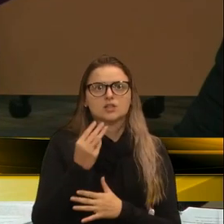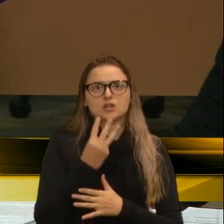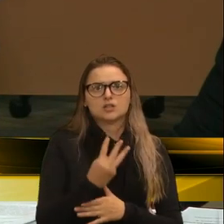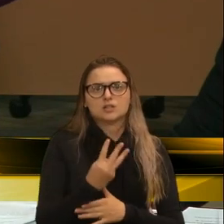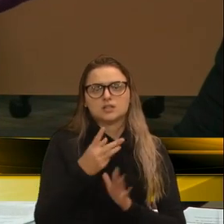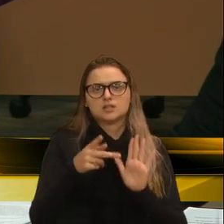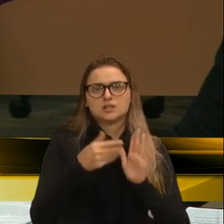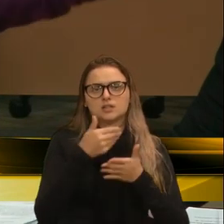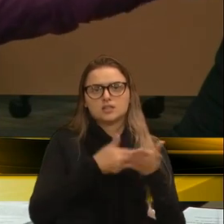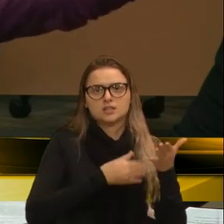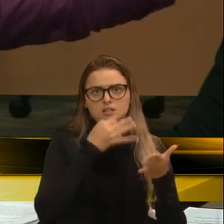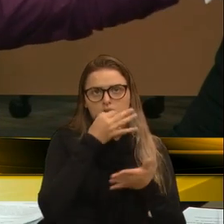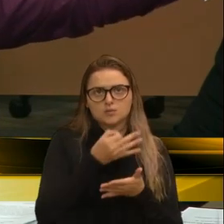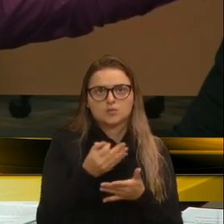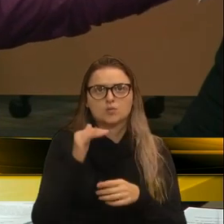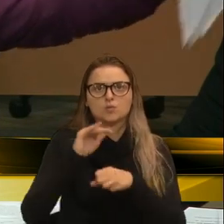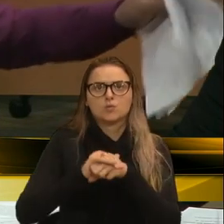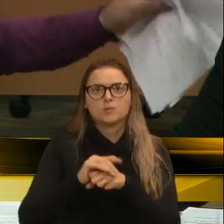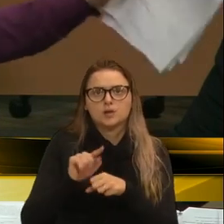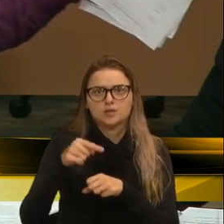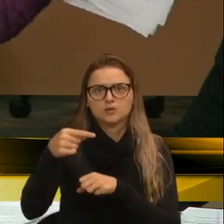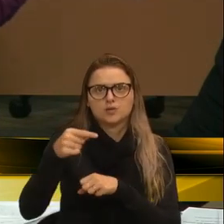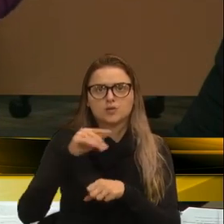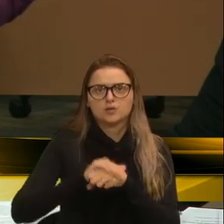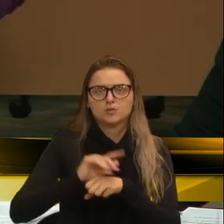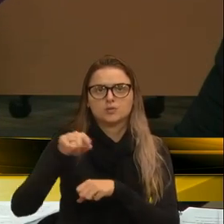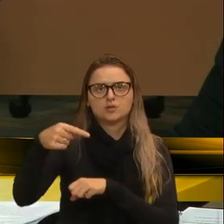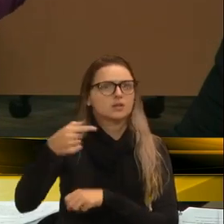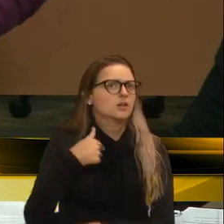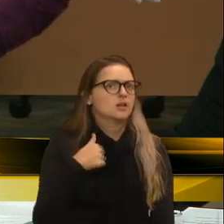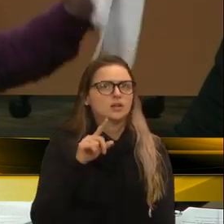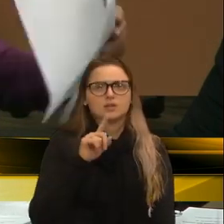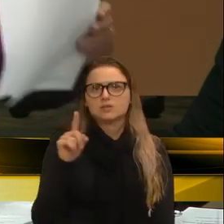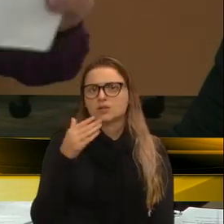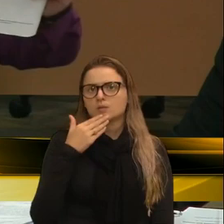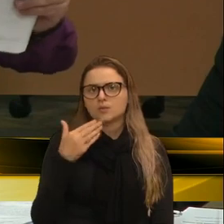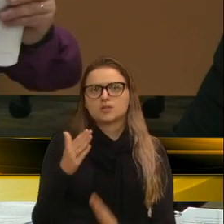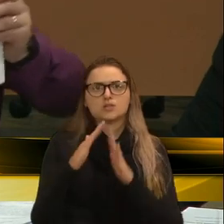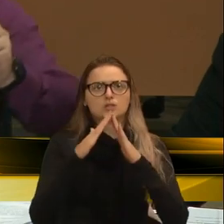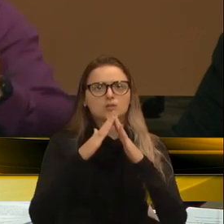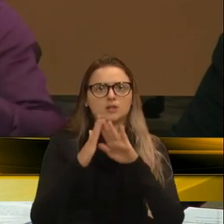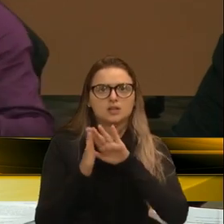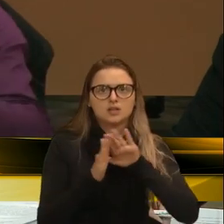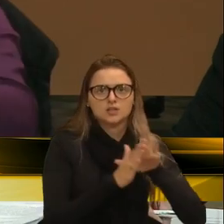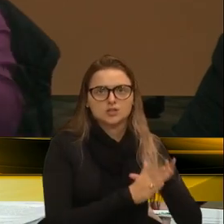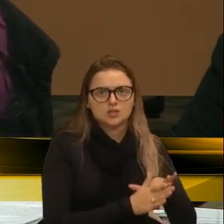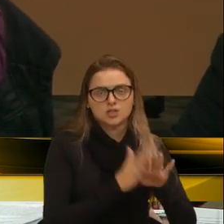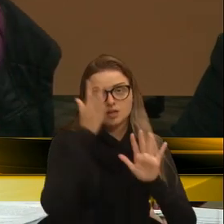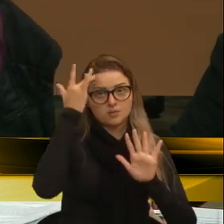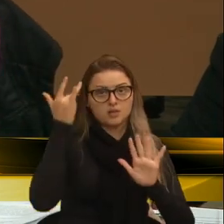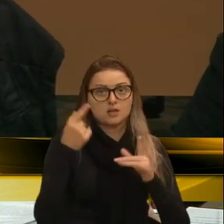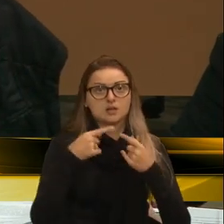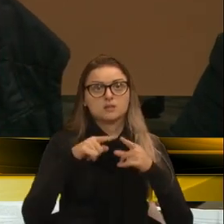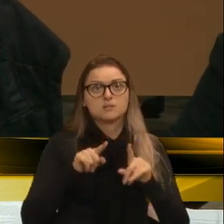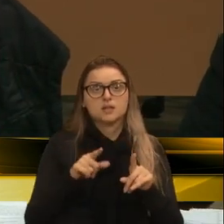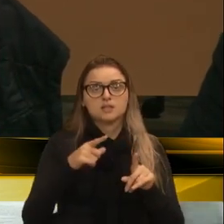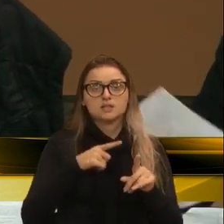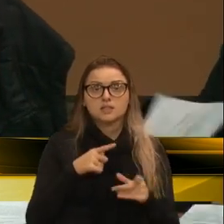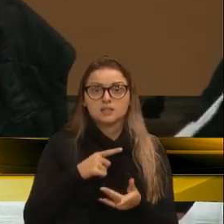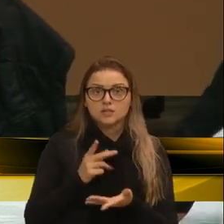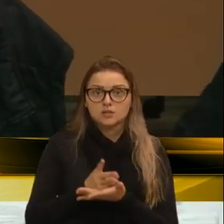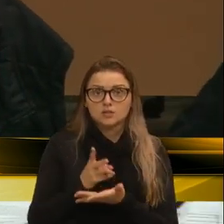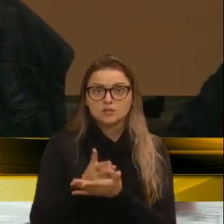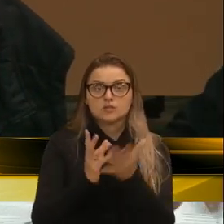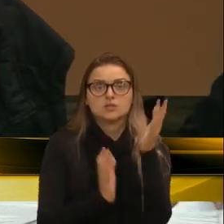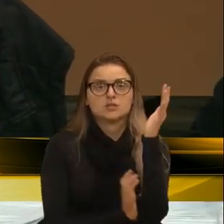jogando a culpa para o outro. Eu não estou pedindo que tire as casas amanhã, eu estou pedindo que se dê a continuidade